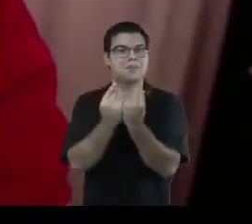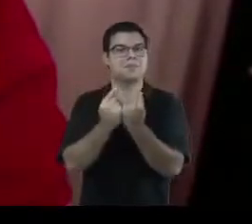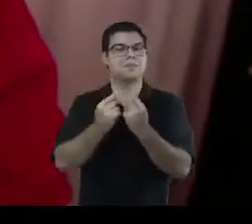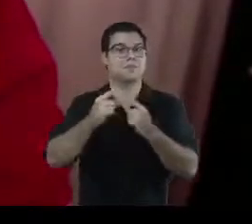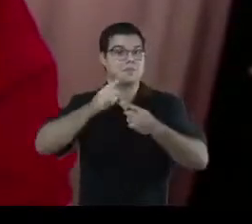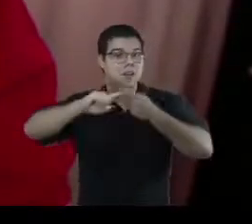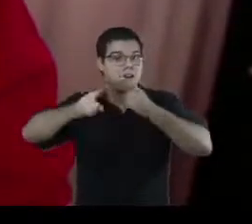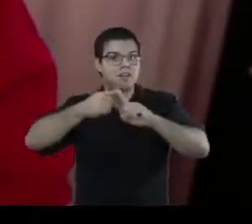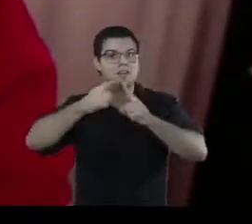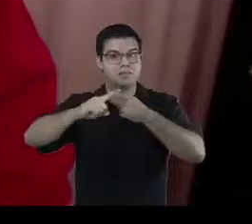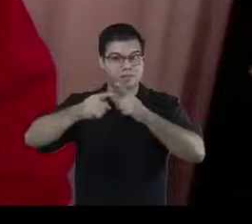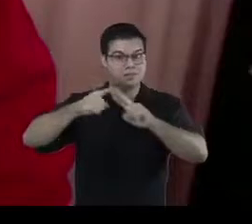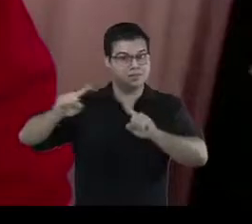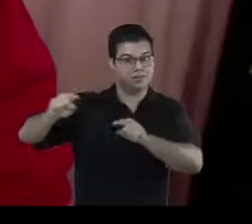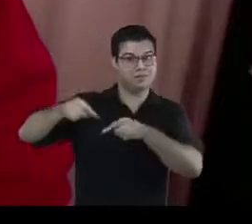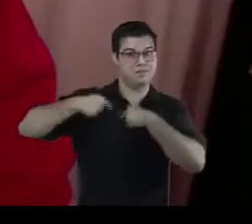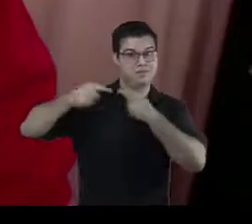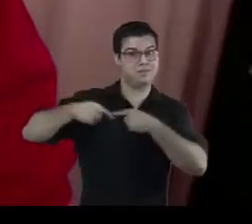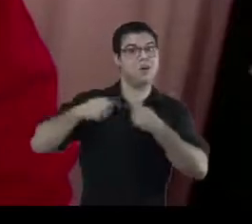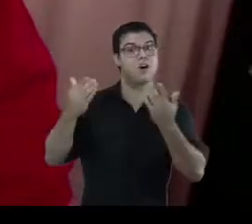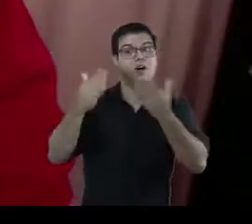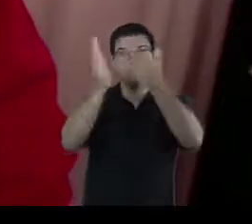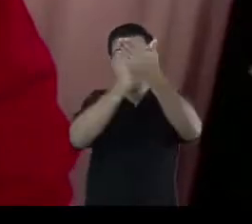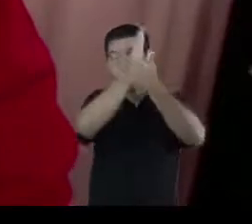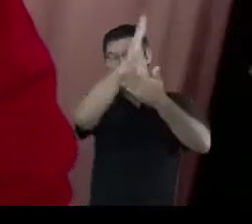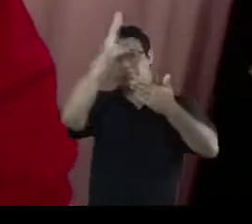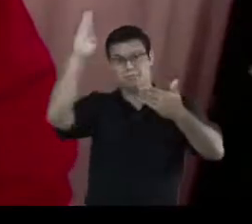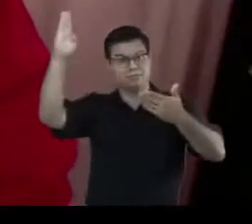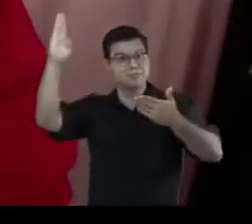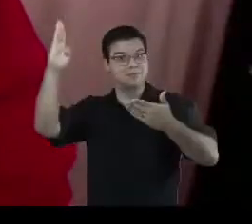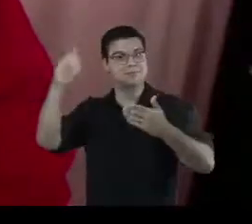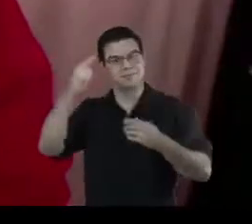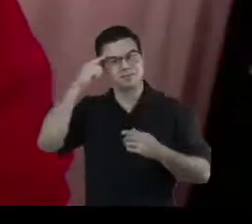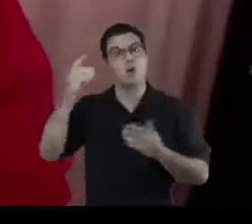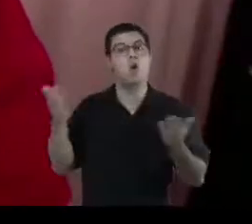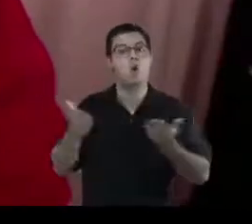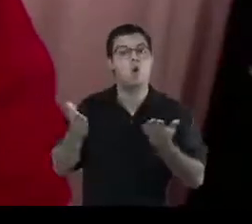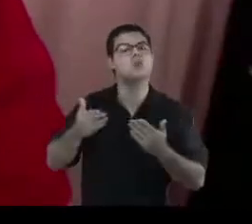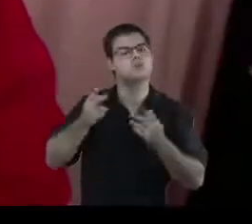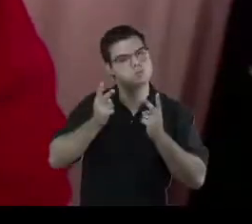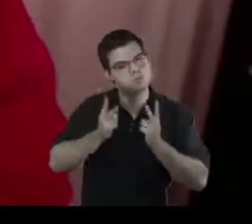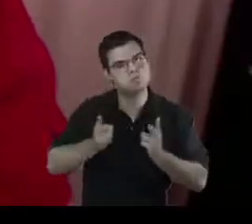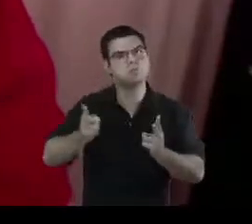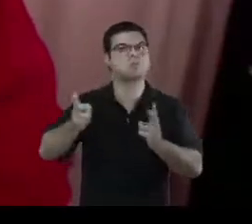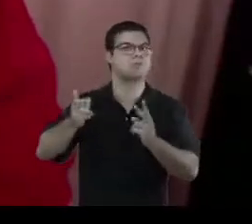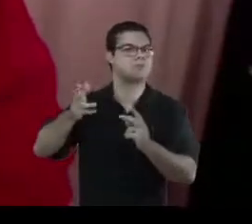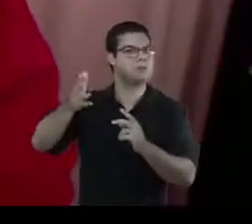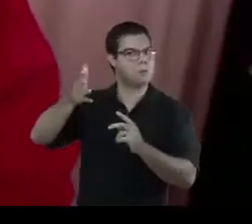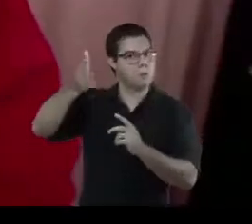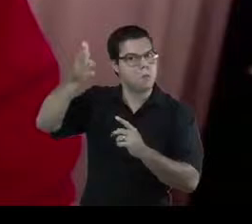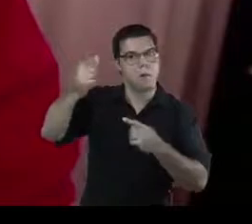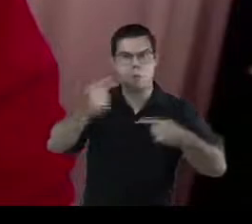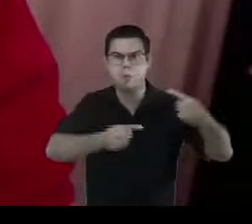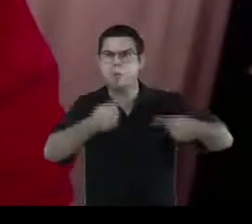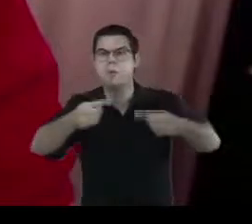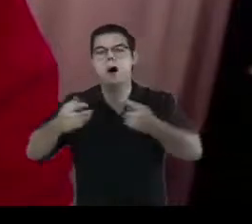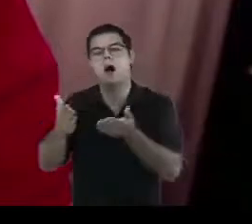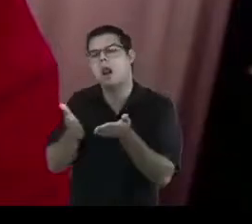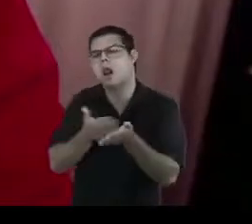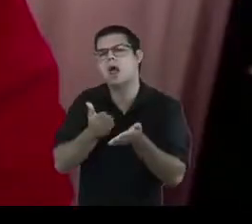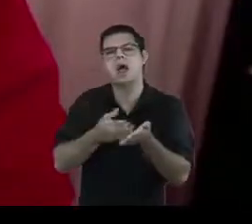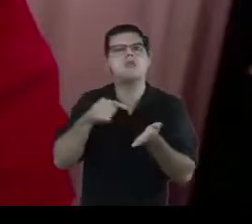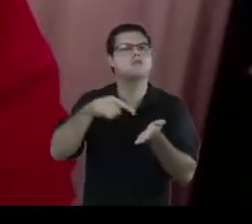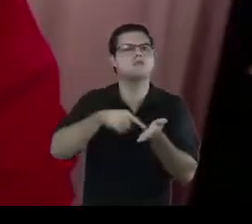impactos no gerenciamento do patrimônio bibliográfico. Hoje seguiremos conversando sobre o livro impresso e suas características